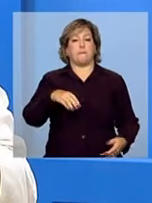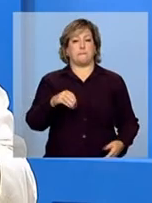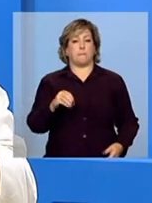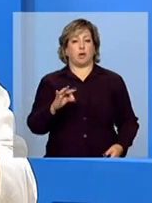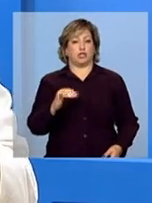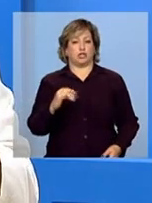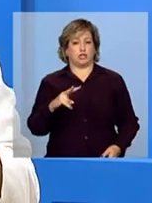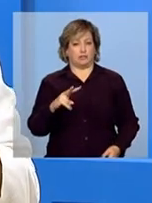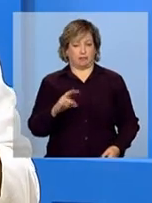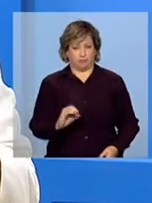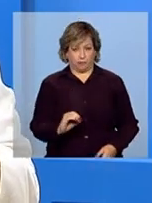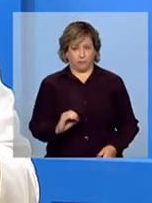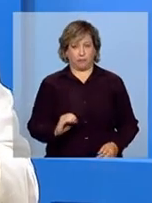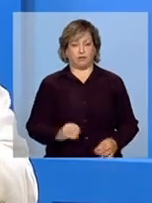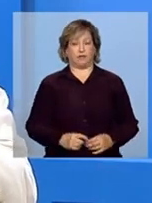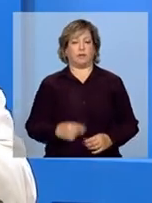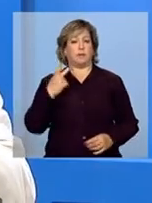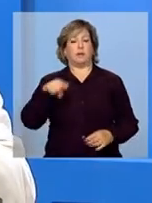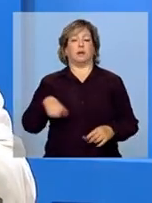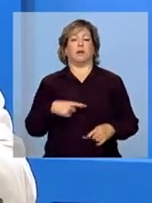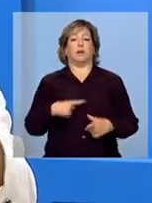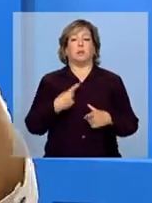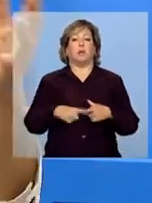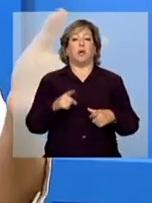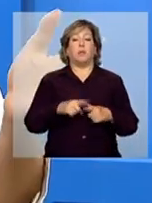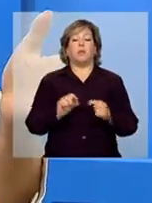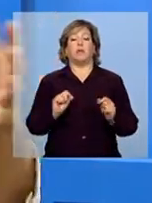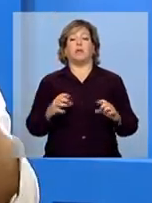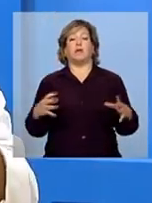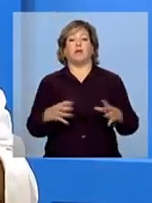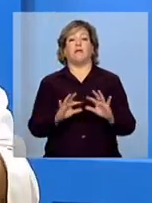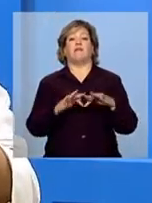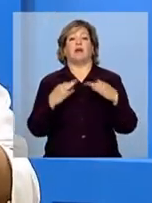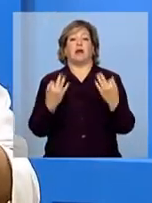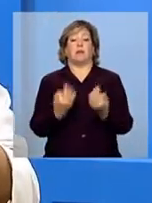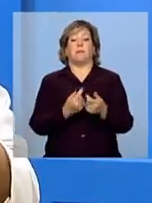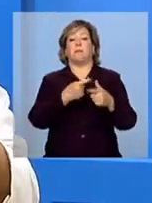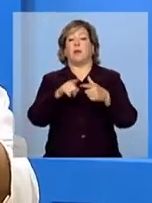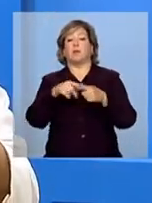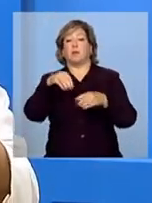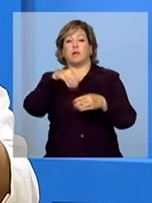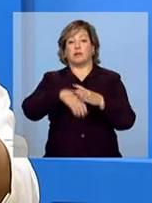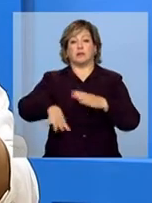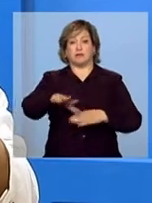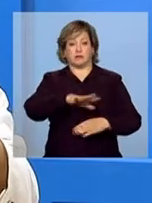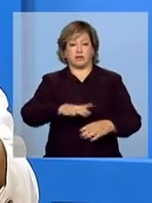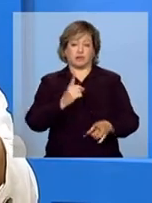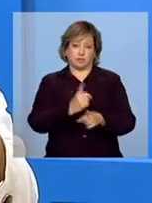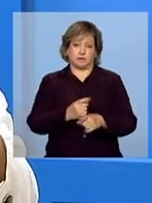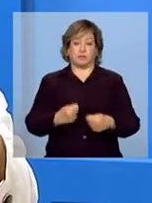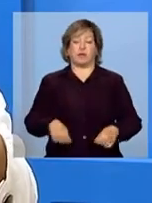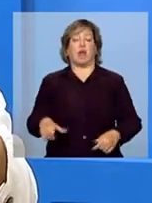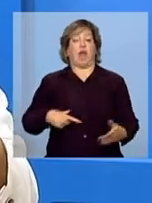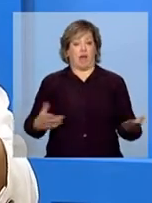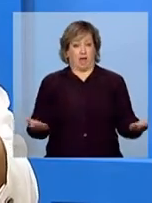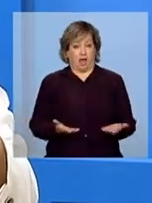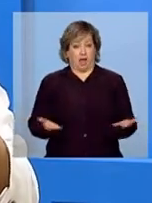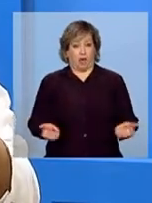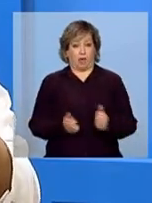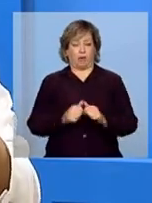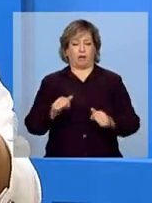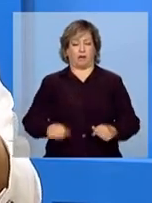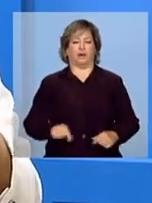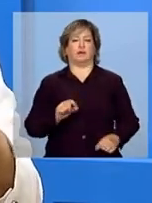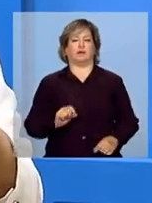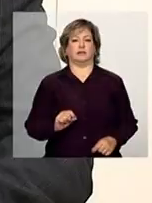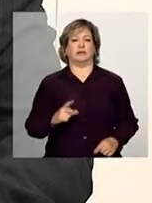vulnerabilidade e risco social para esses benefícios. Comigo, neste bloco,